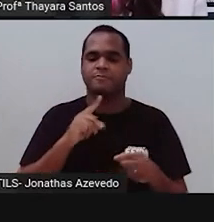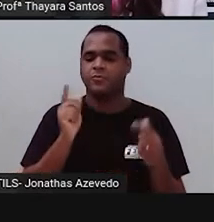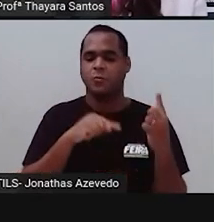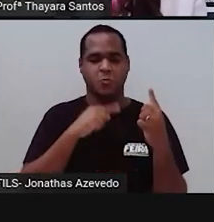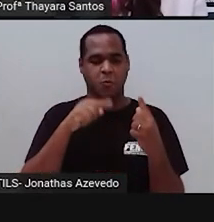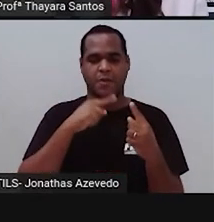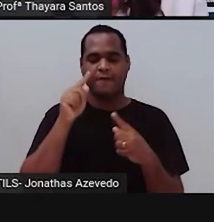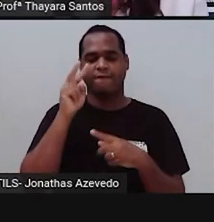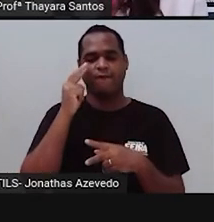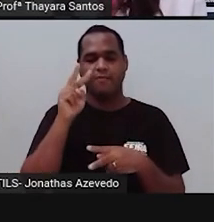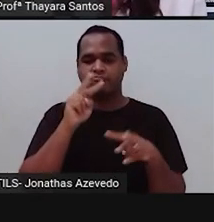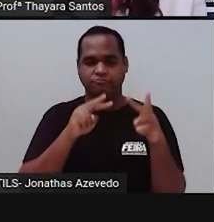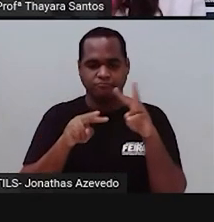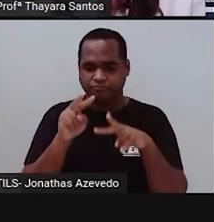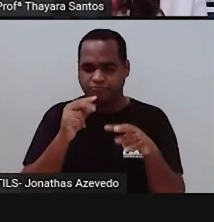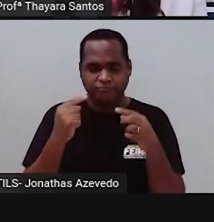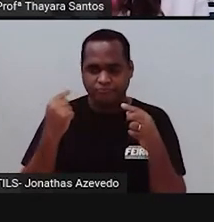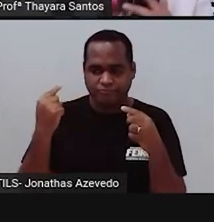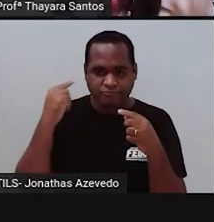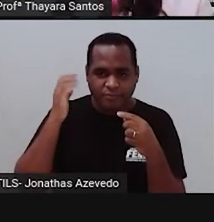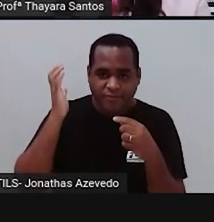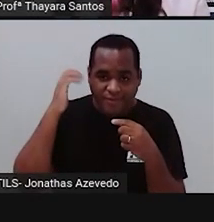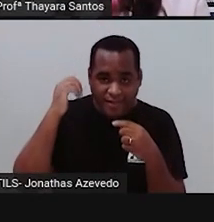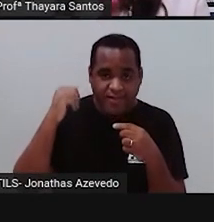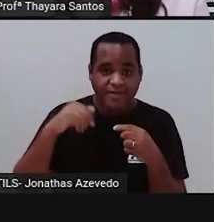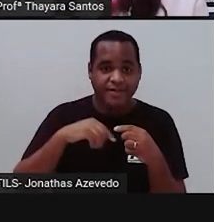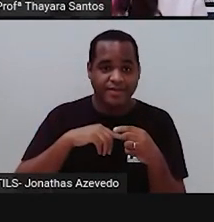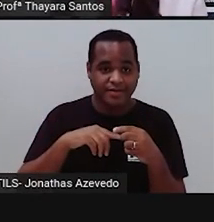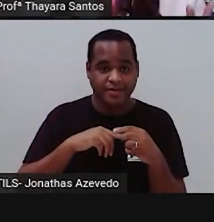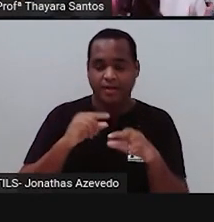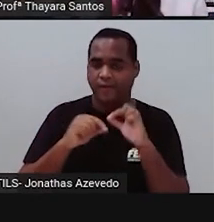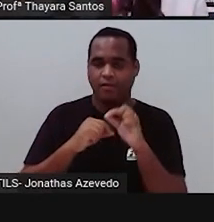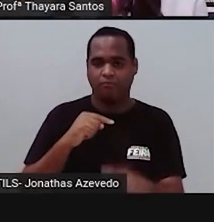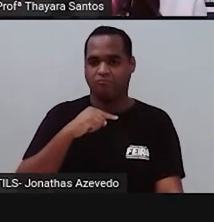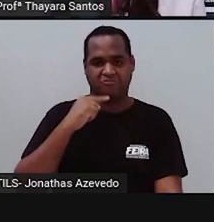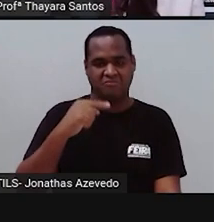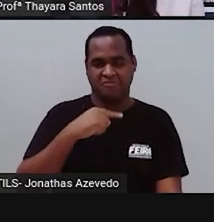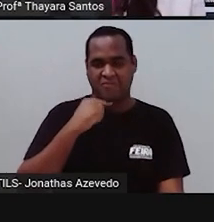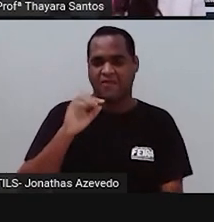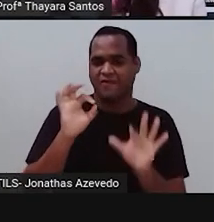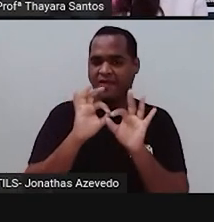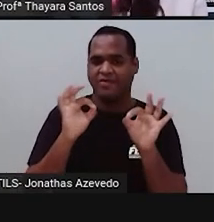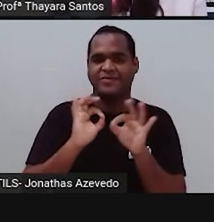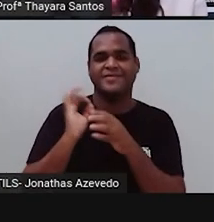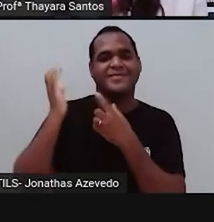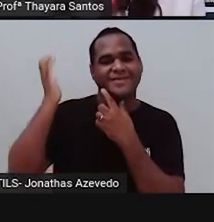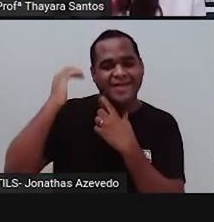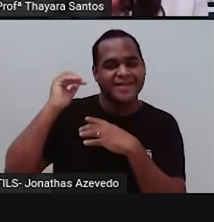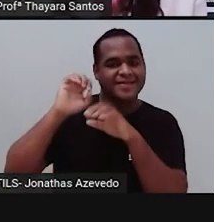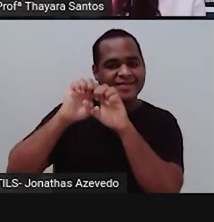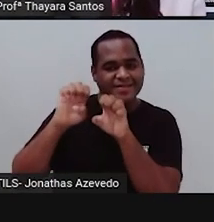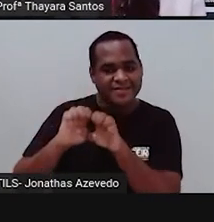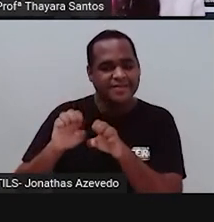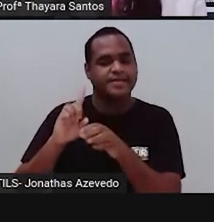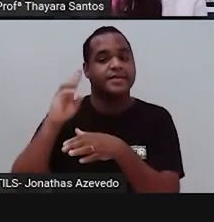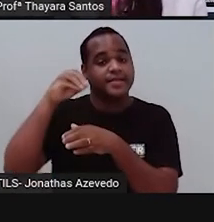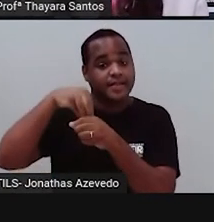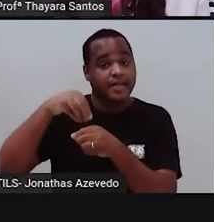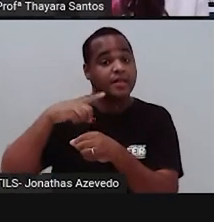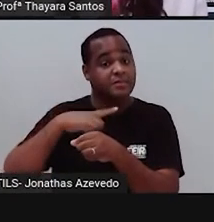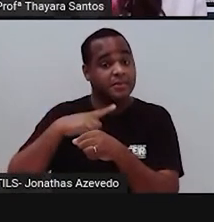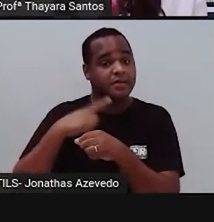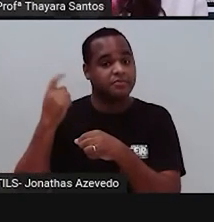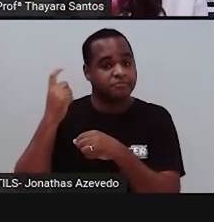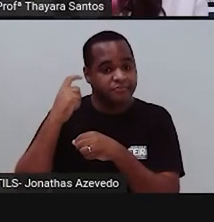visualizar. E a orelha interna, essa a gente não consegue ver mesmo. E é lá nessas estruturas mais internas